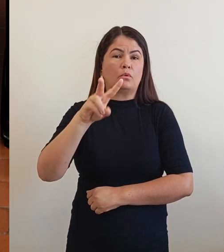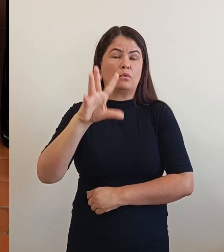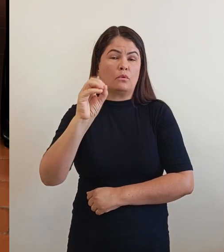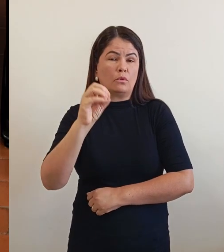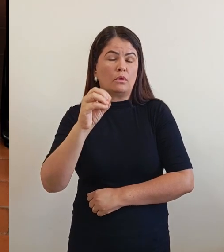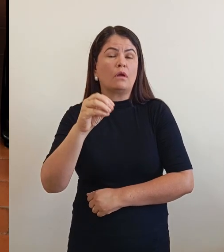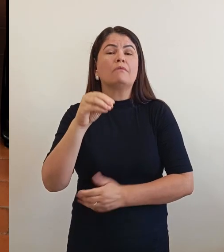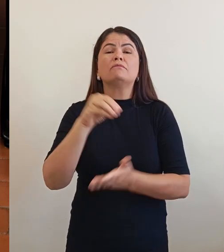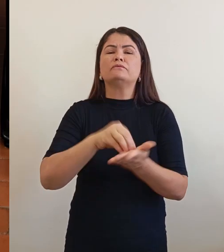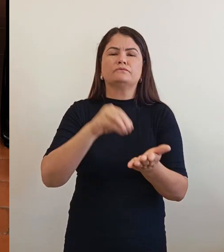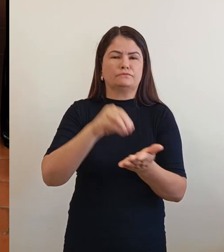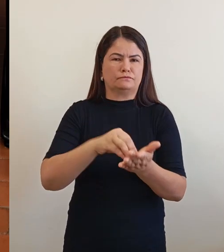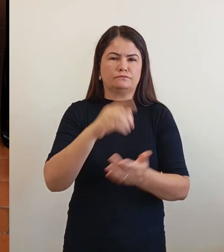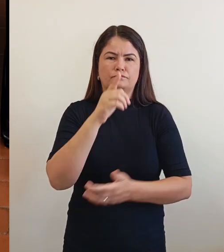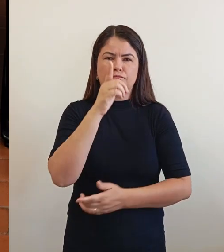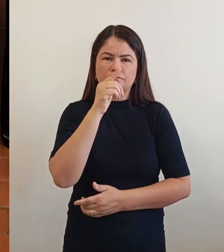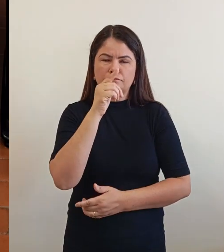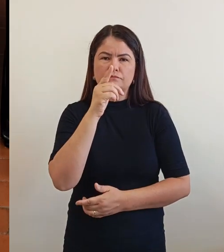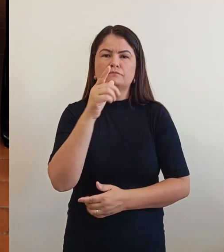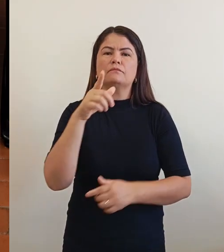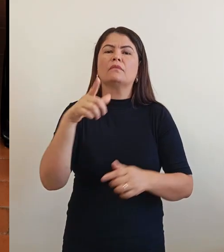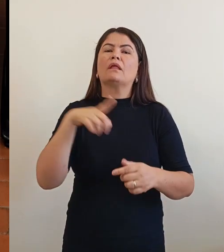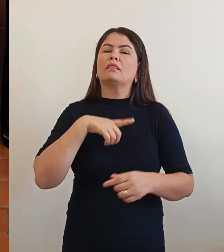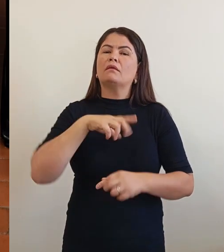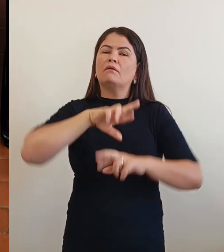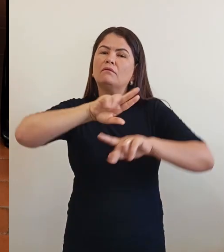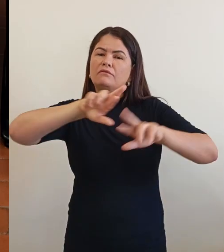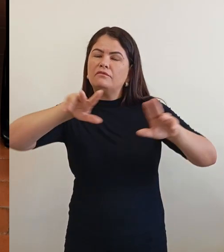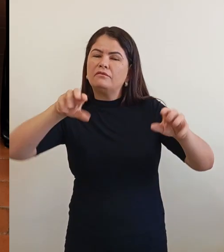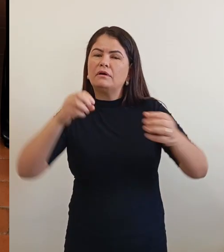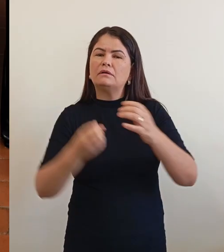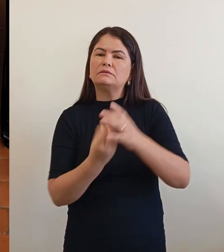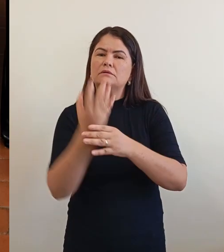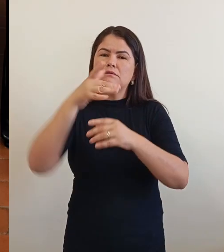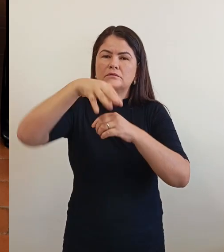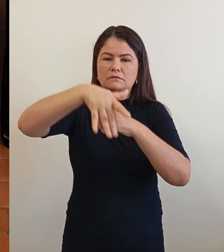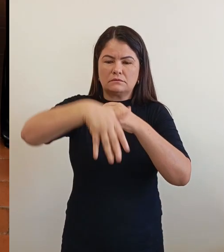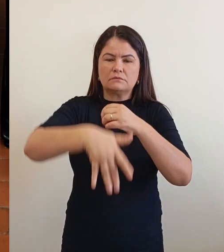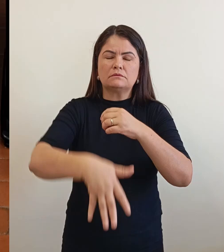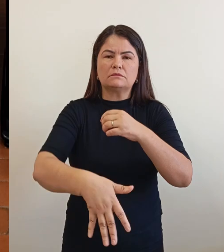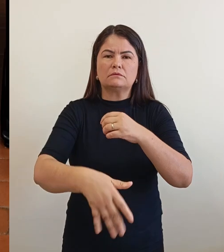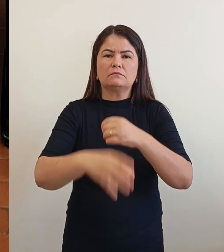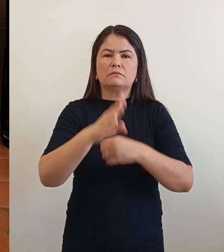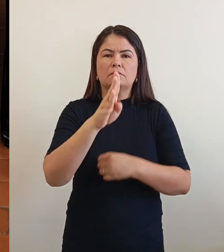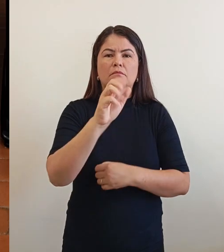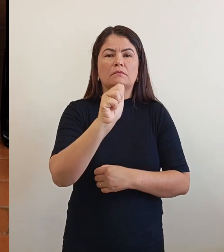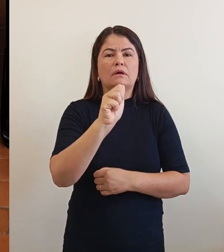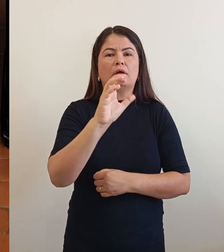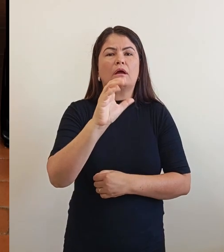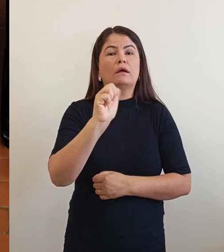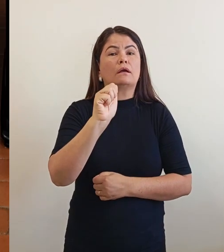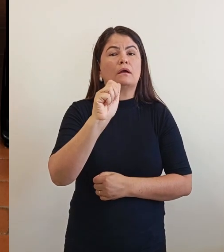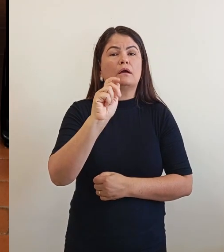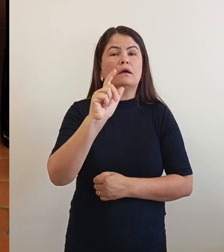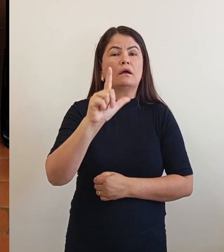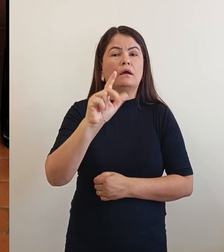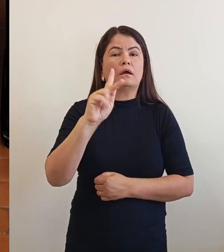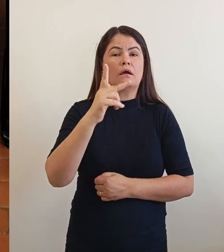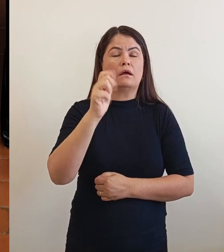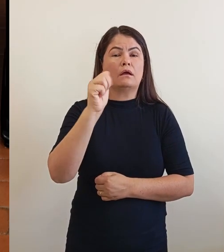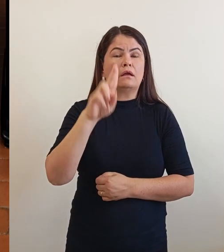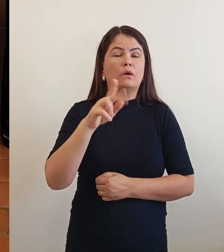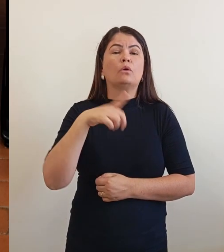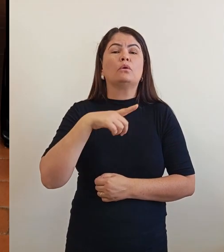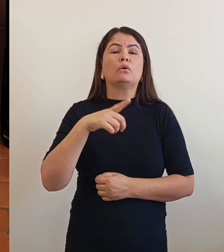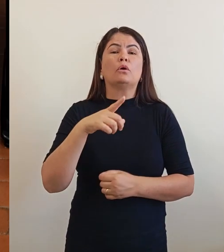tem várias nascentes aqui no bacalhau, é onde fornece a água para nós, aqui da cidade, e